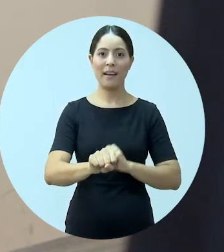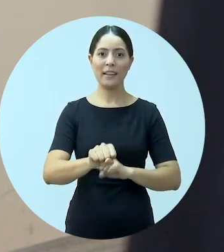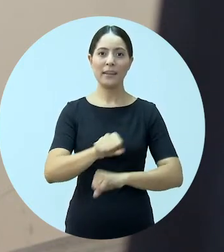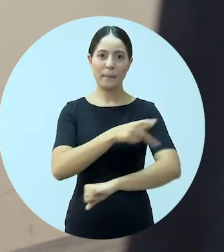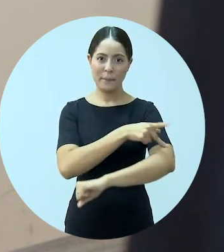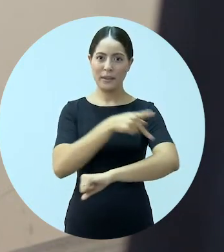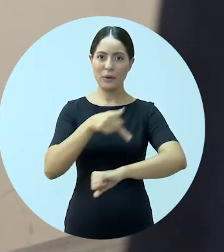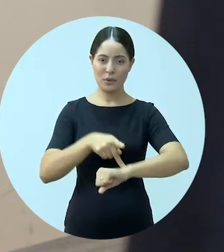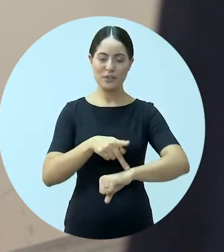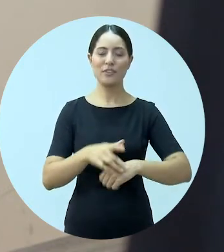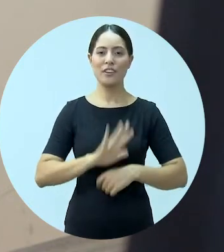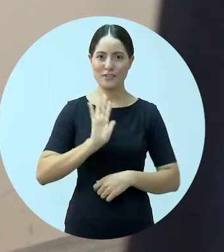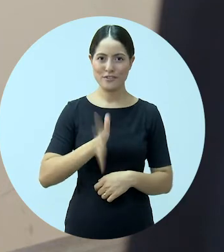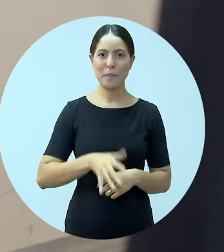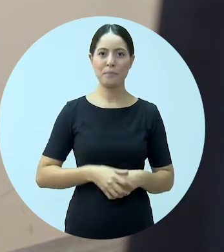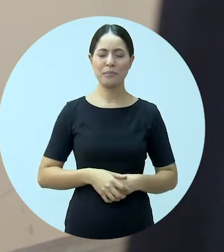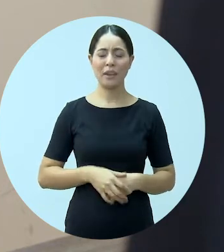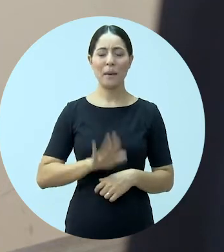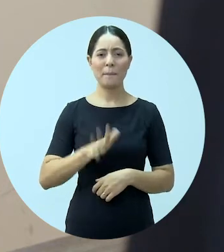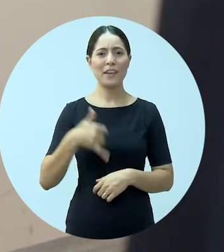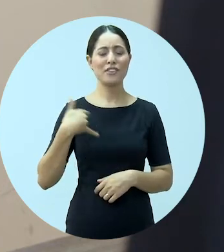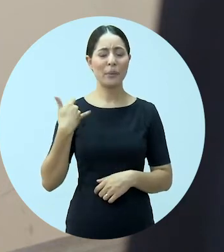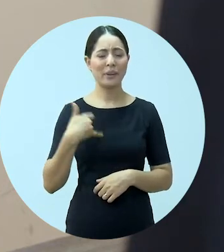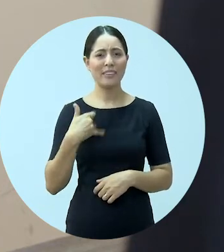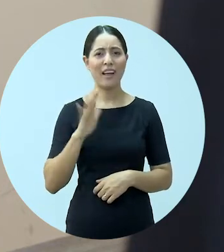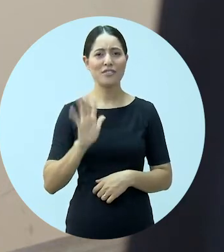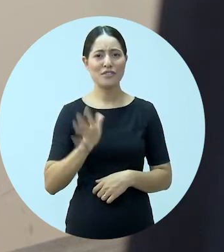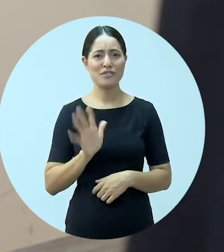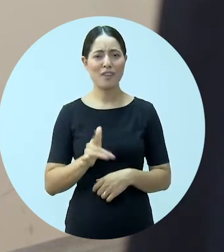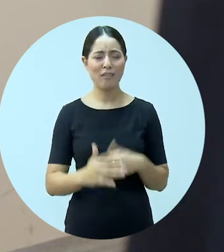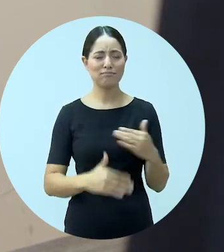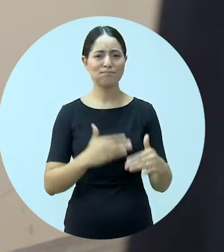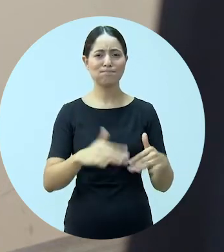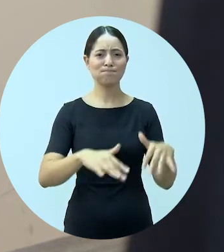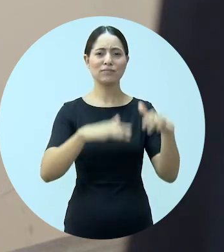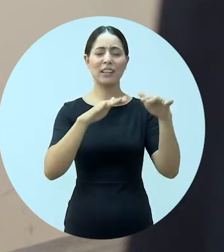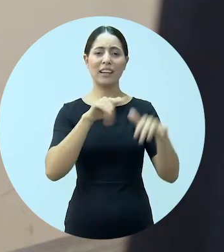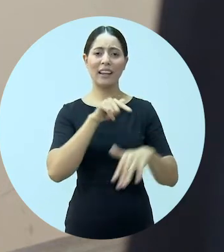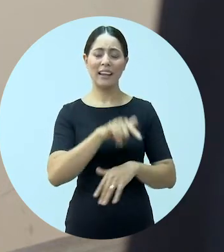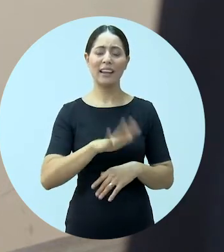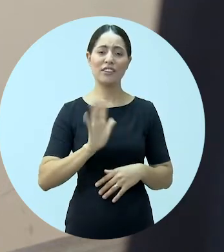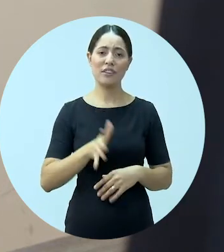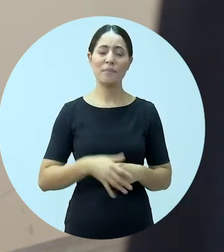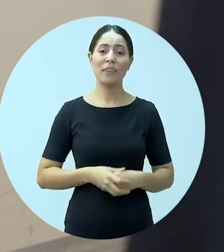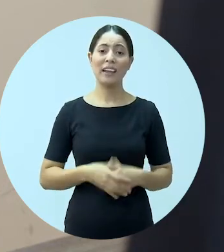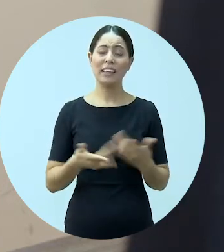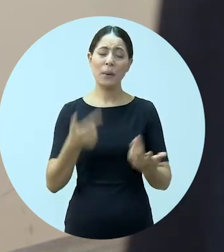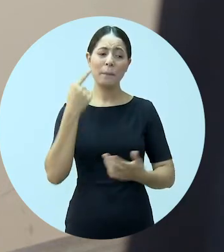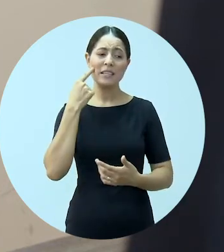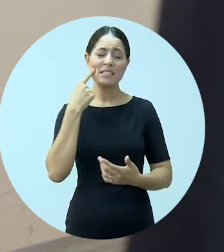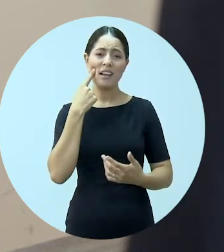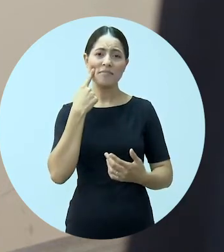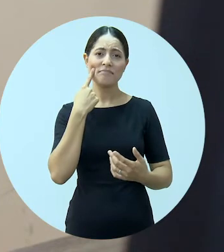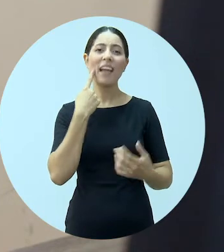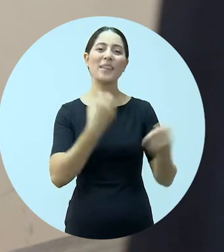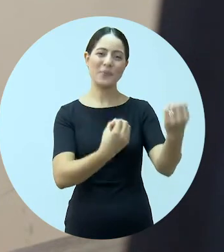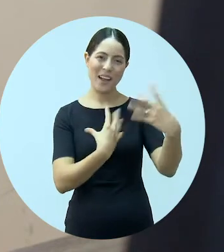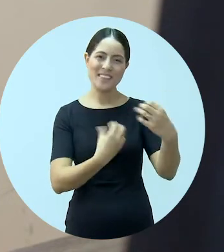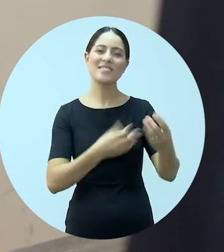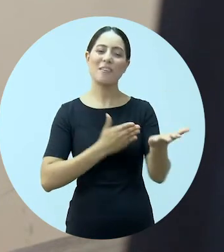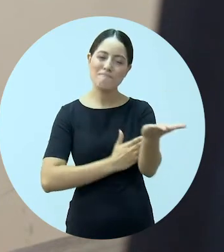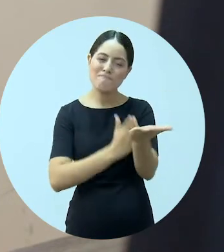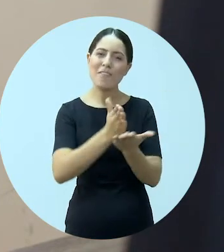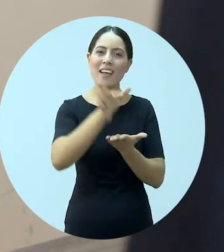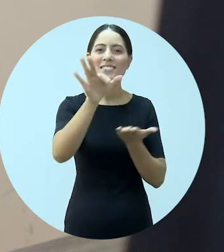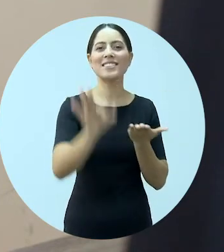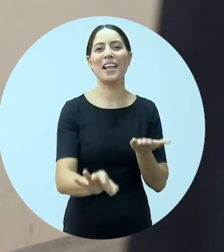isso foi, já de uma idade avançada, o que me deu um fundamento para acreditar que realmente a educação era